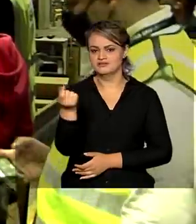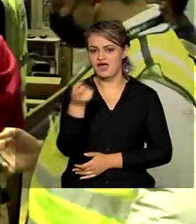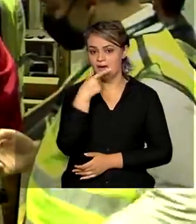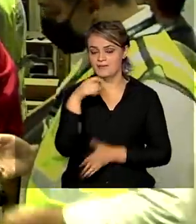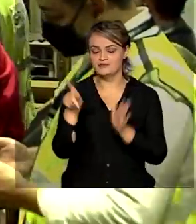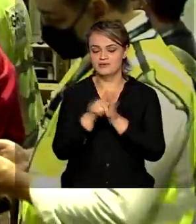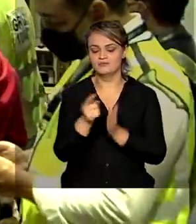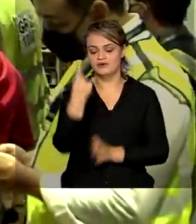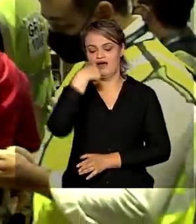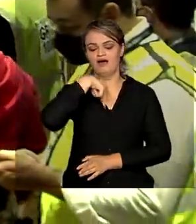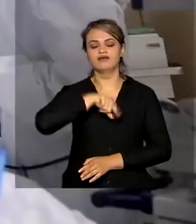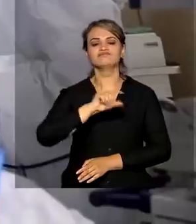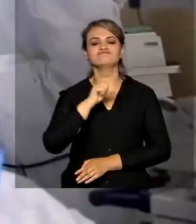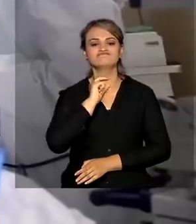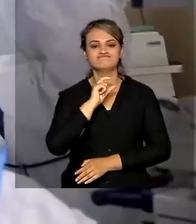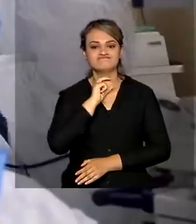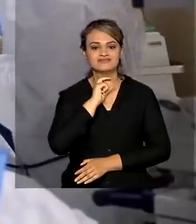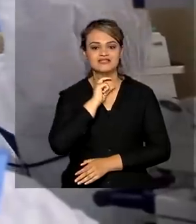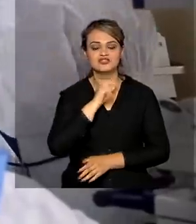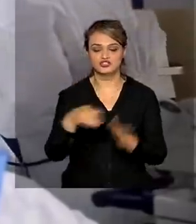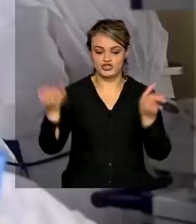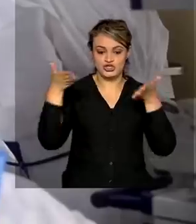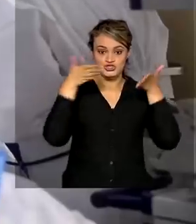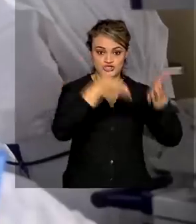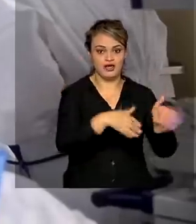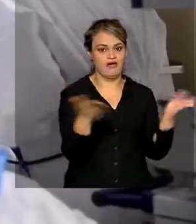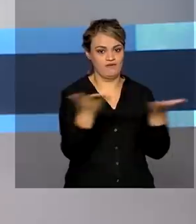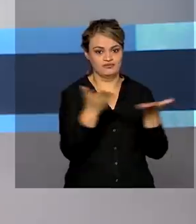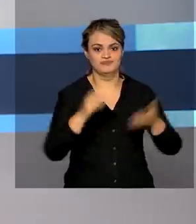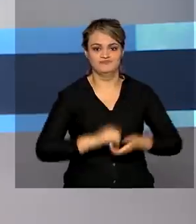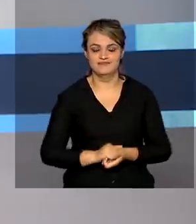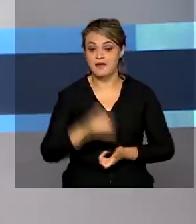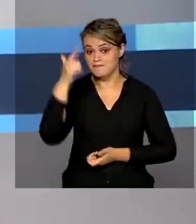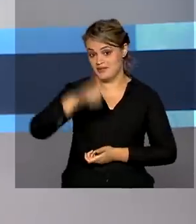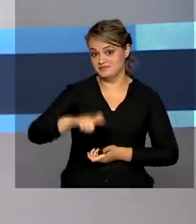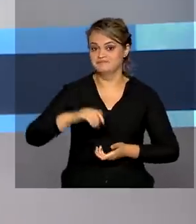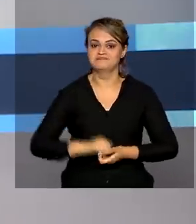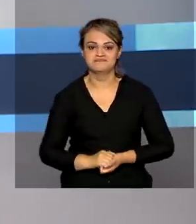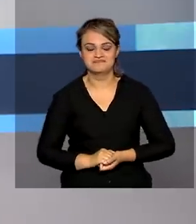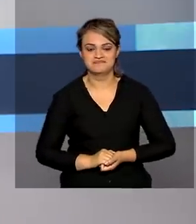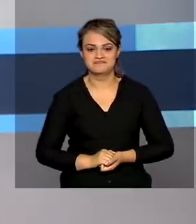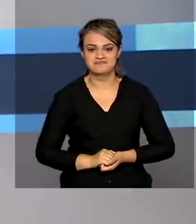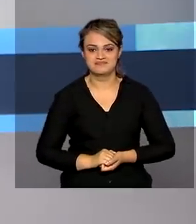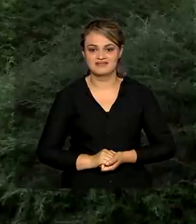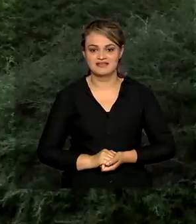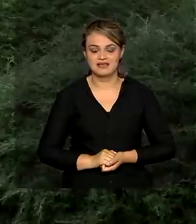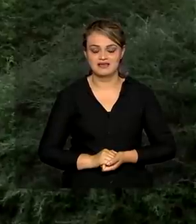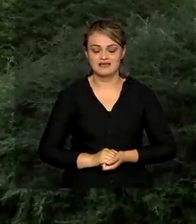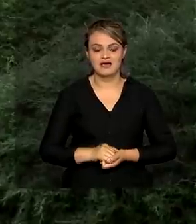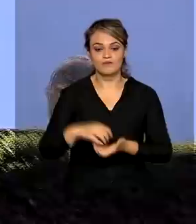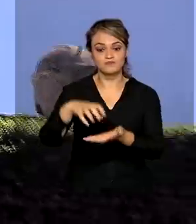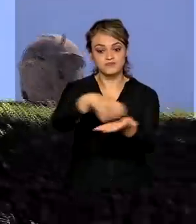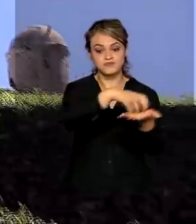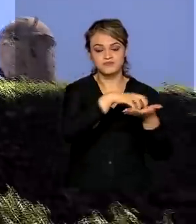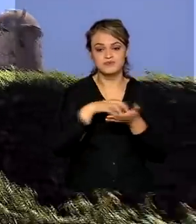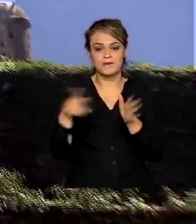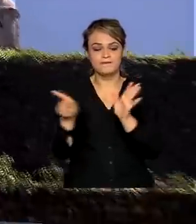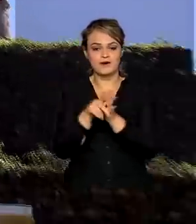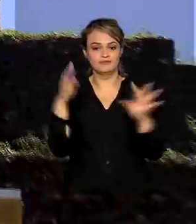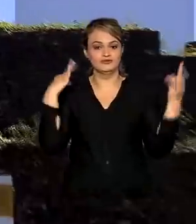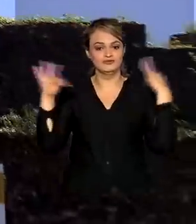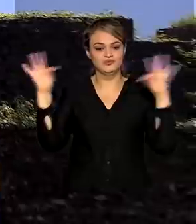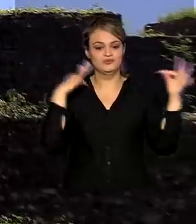do kit intubação. Uma remessa já chega hoje. E veja também. Sim, três pontos turísticos são